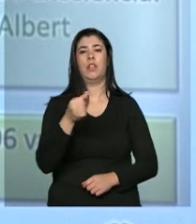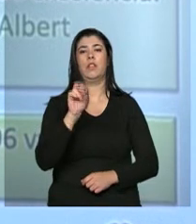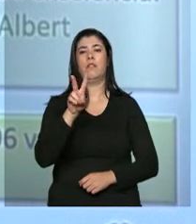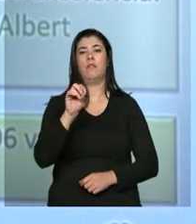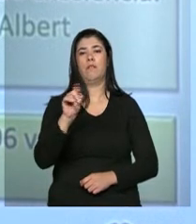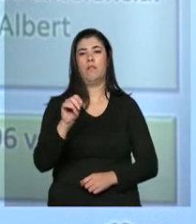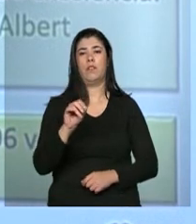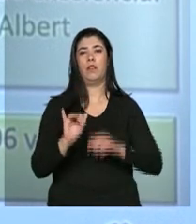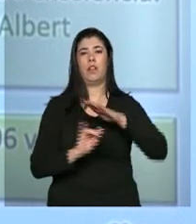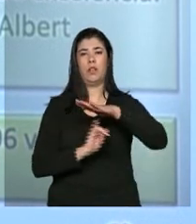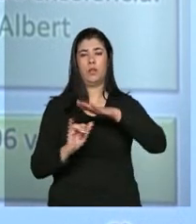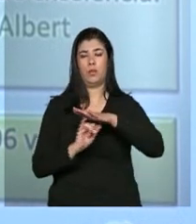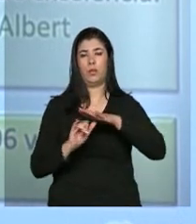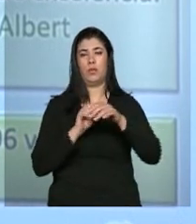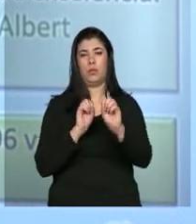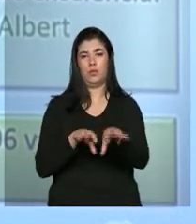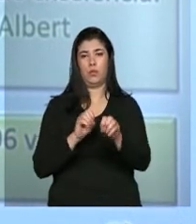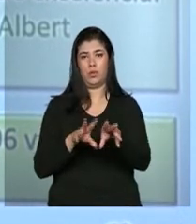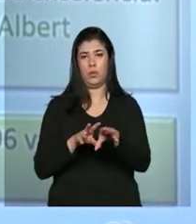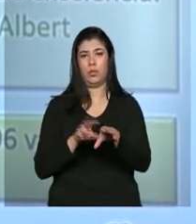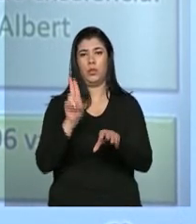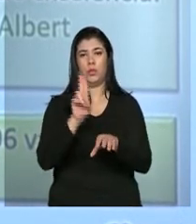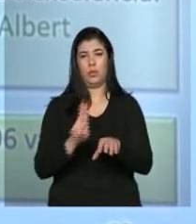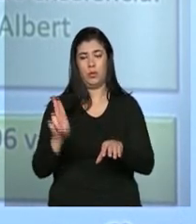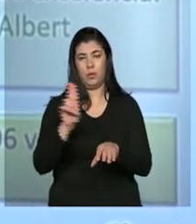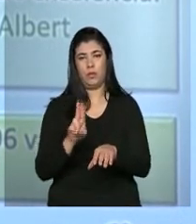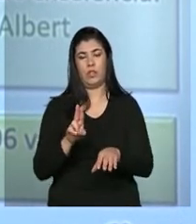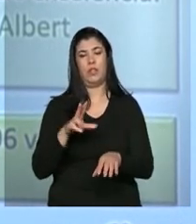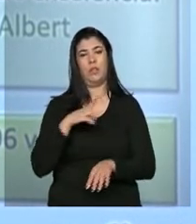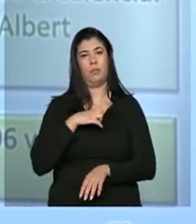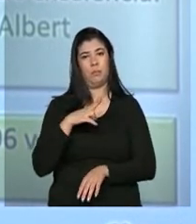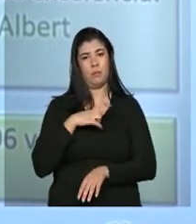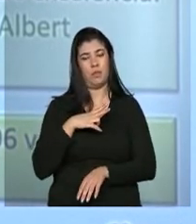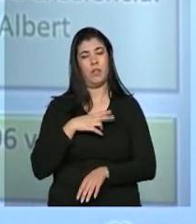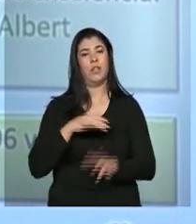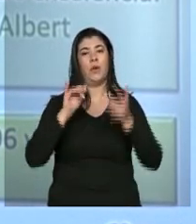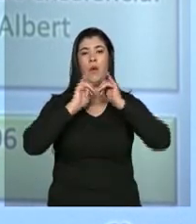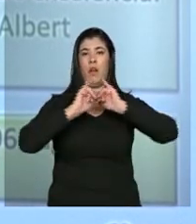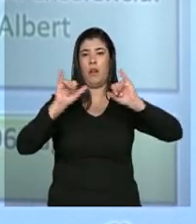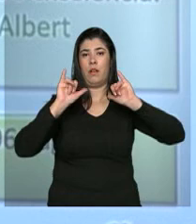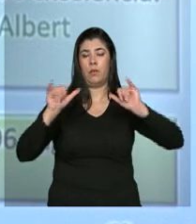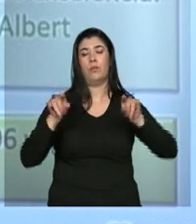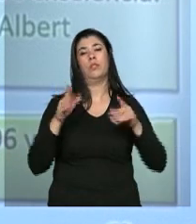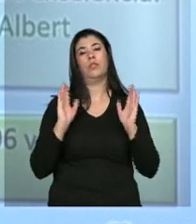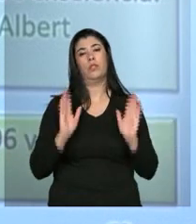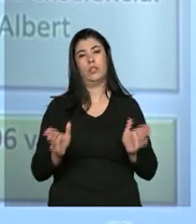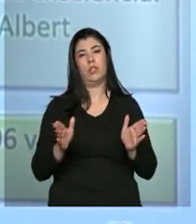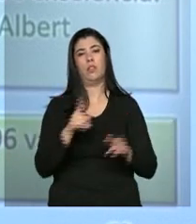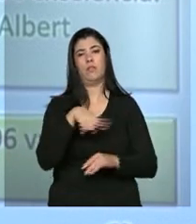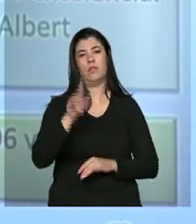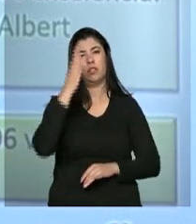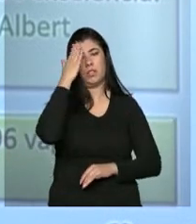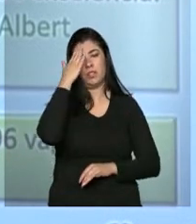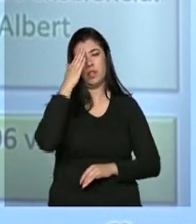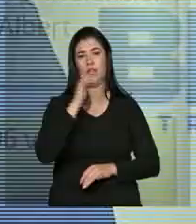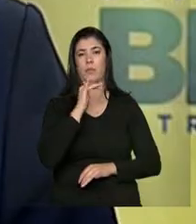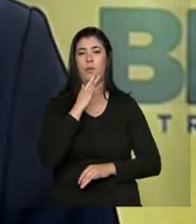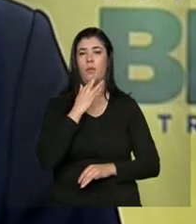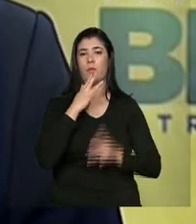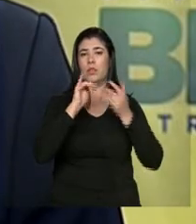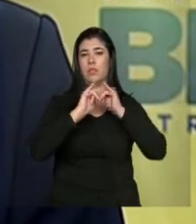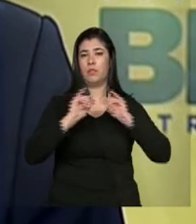instituições privadas. Eu aproveito também para anunciar de público, embora a informação já seja conhecida, que